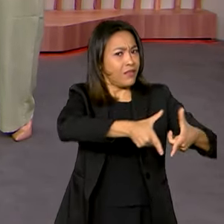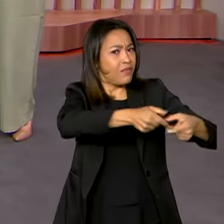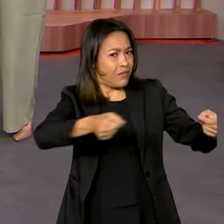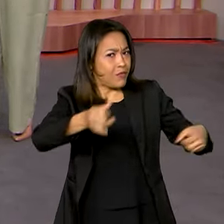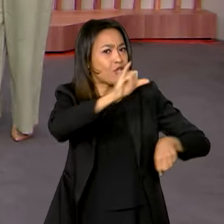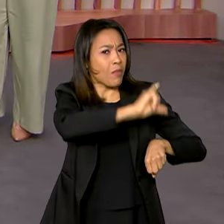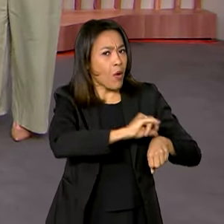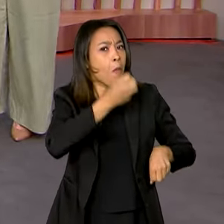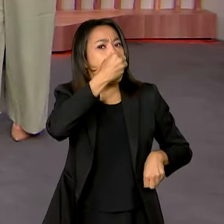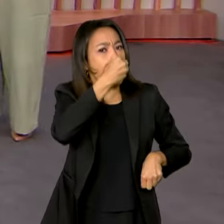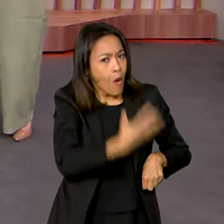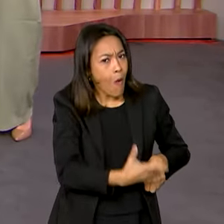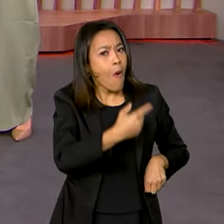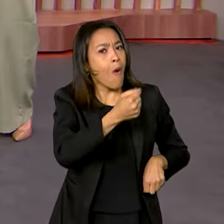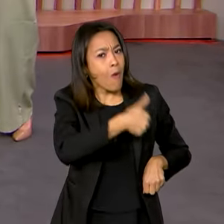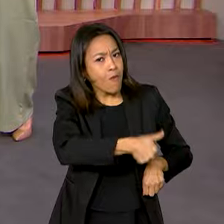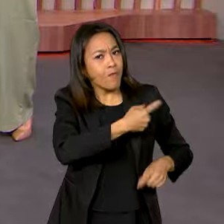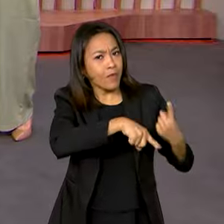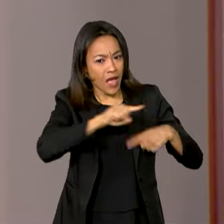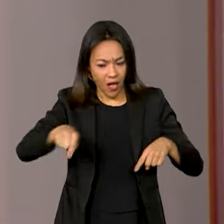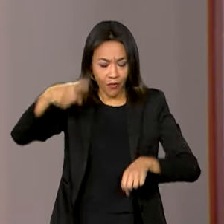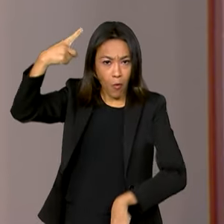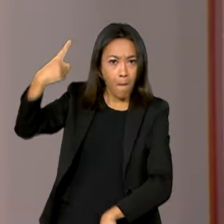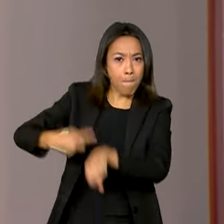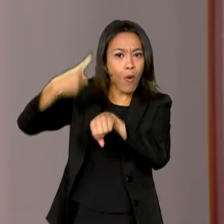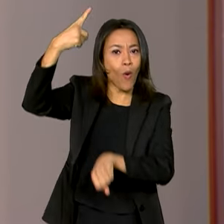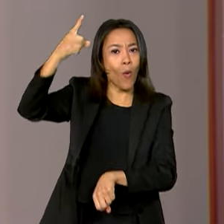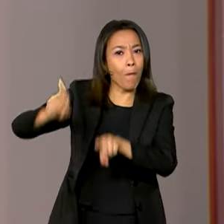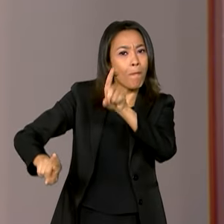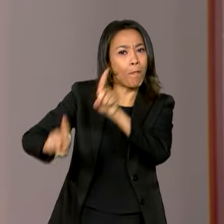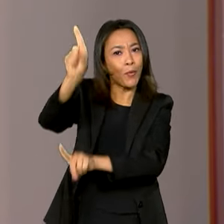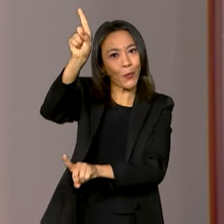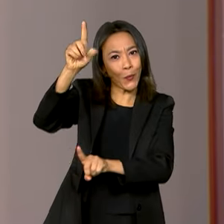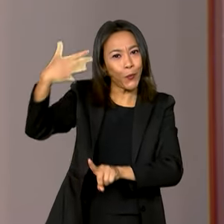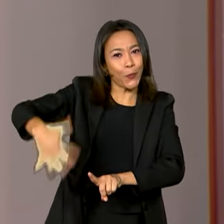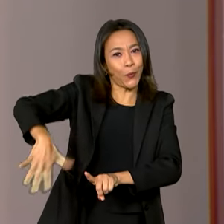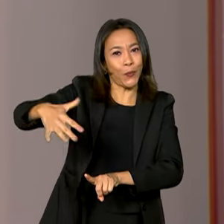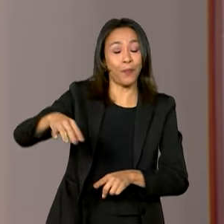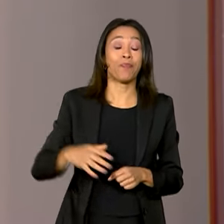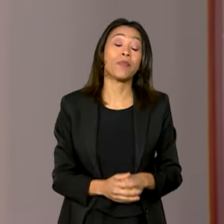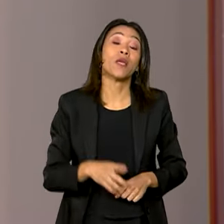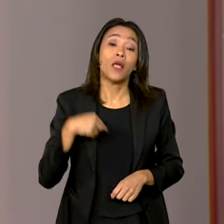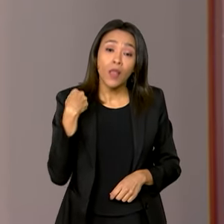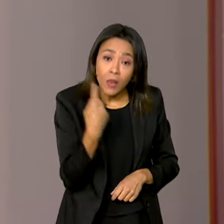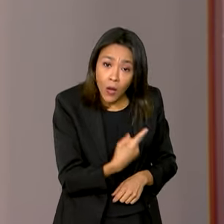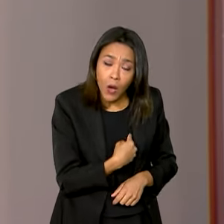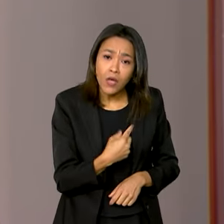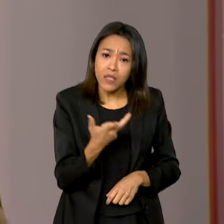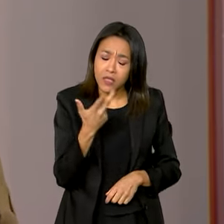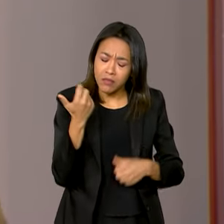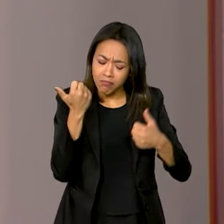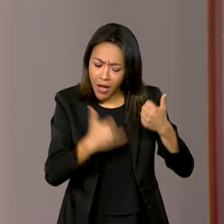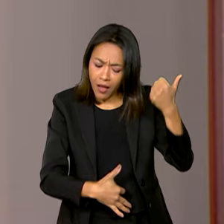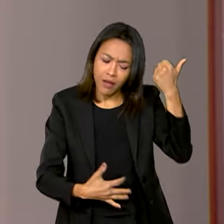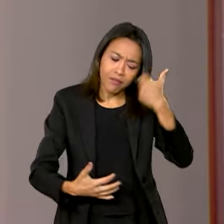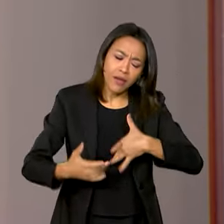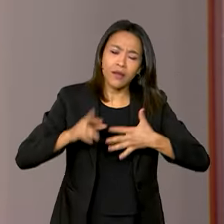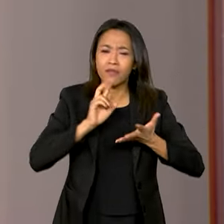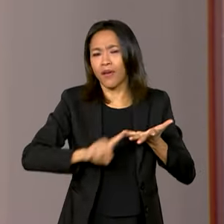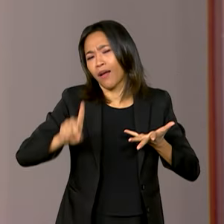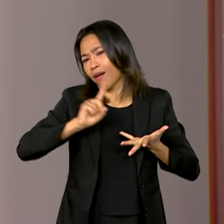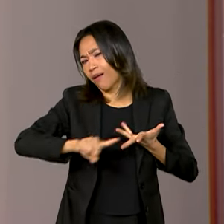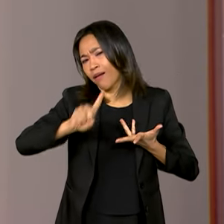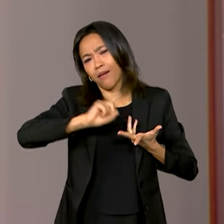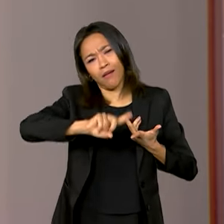desempenho, mas agora foi o recorde. Mas é isso. Mas a gente falou de muito mais coisas também. O